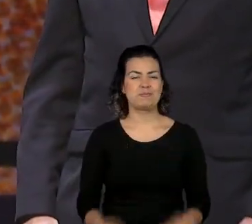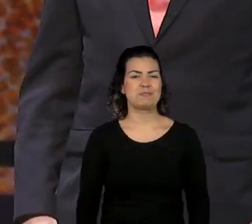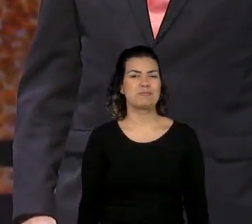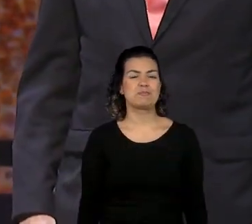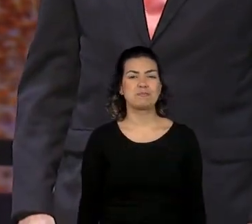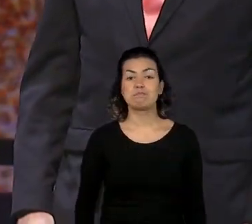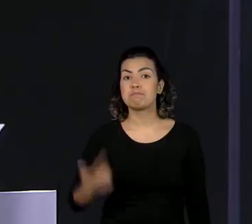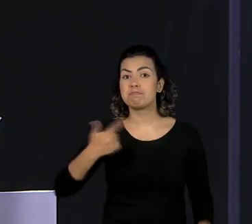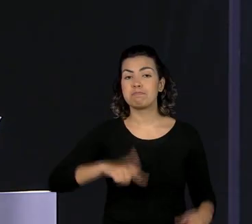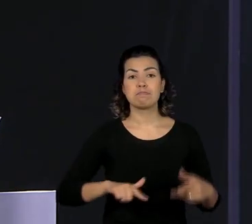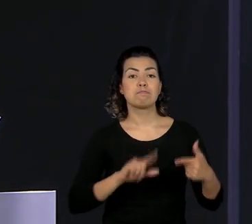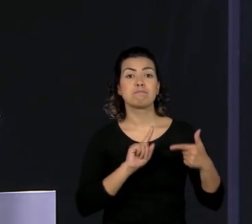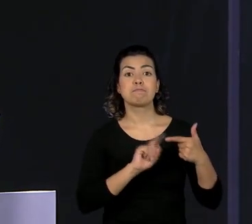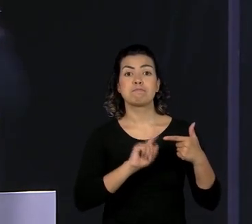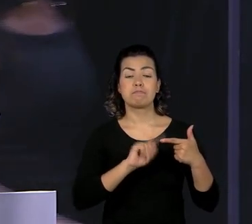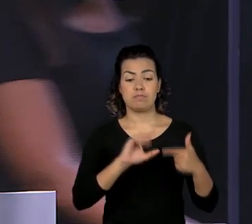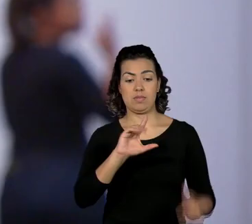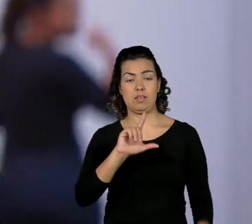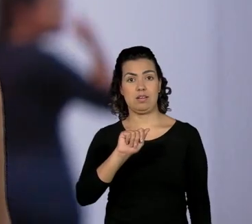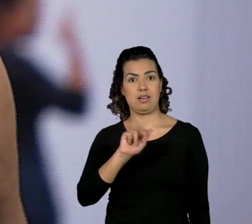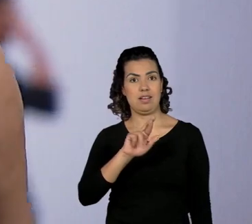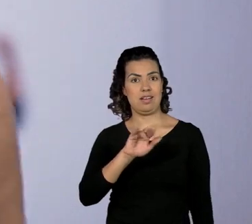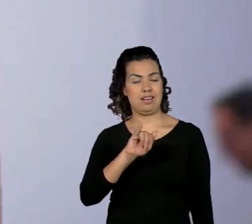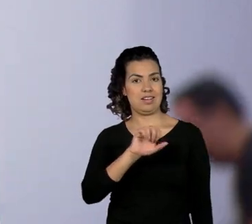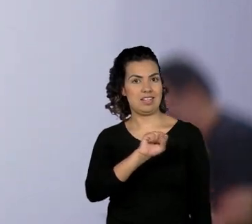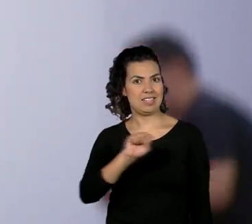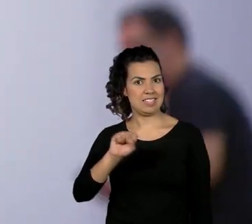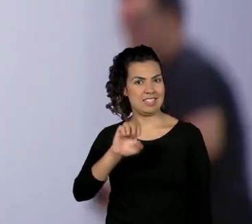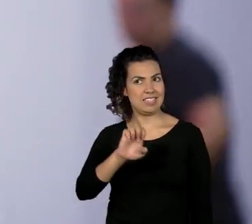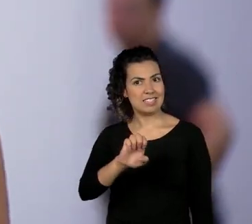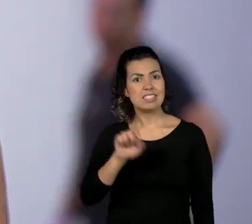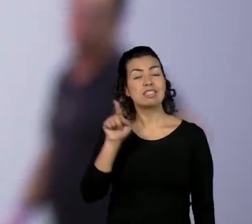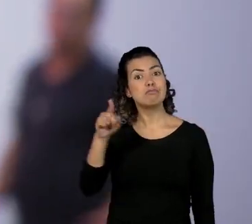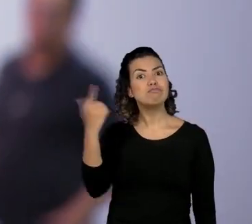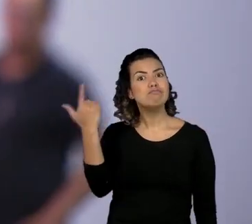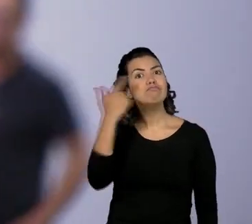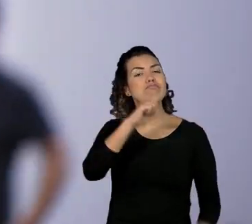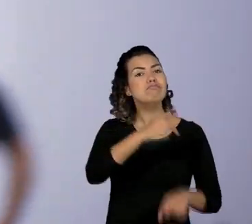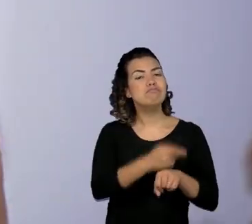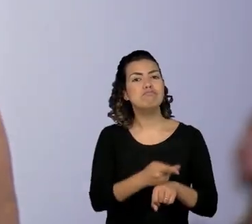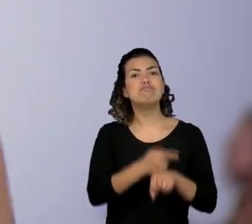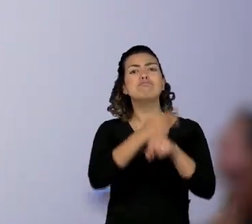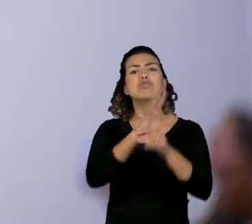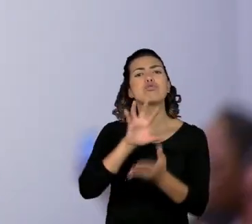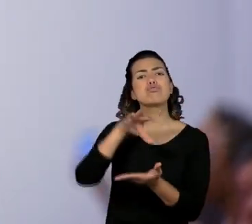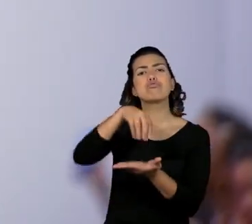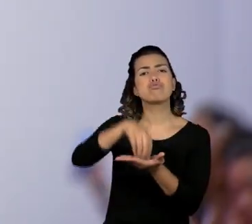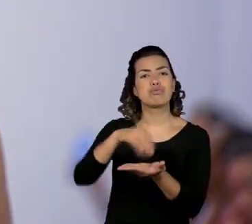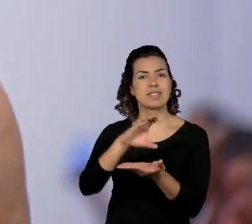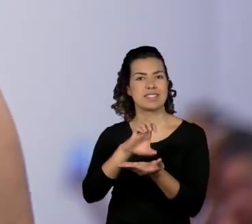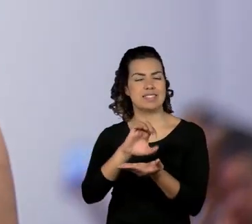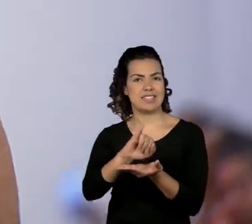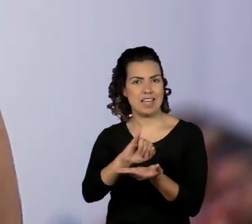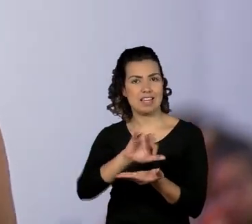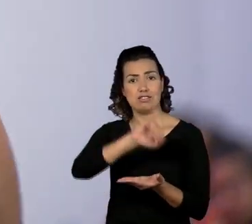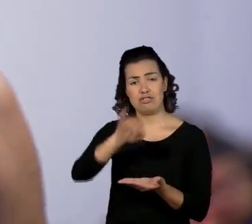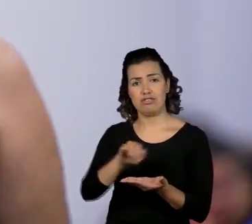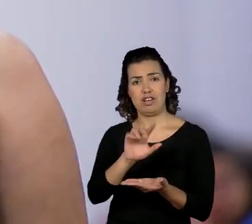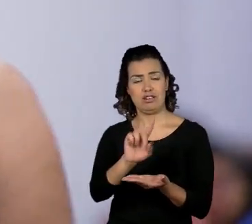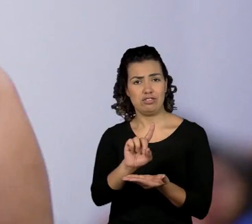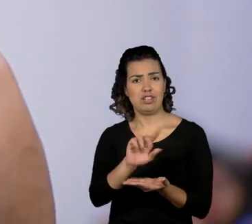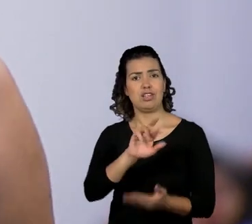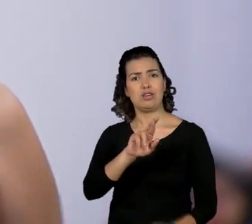Clarice Mendes, do Santos de Almeida, indicada pelo SEI Jardim Roseli, da Drede São